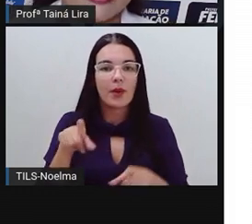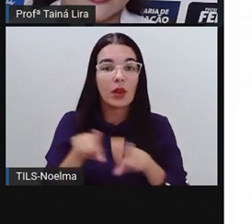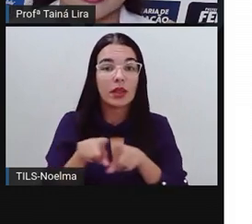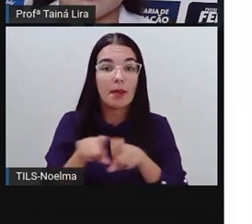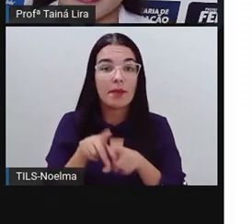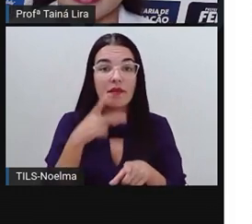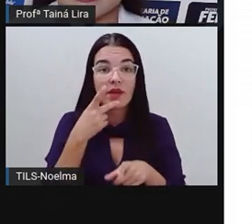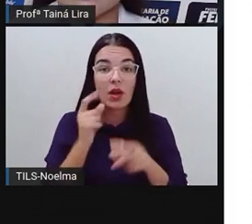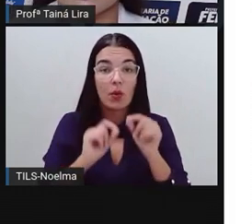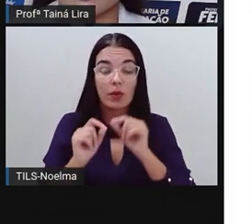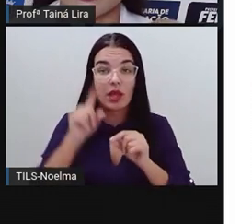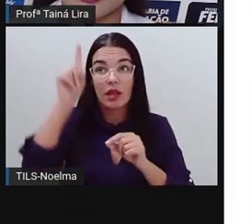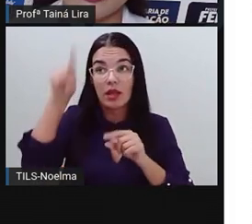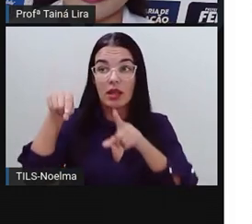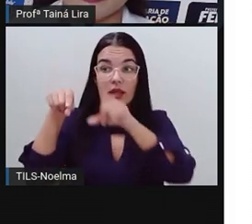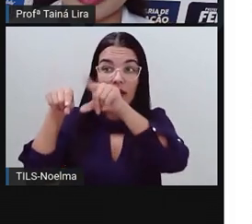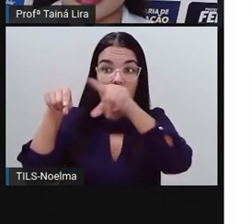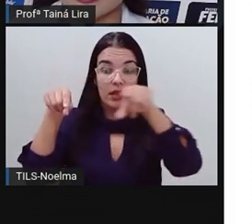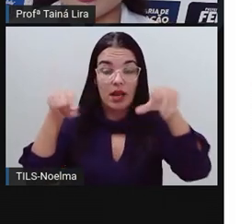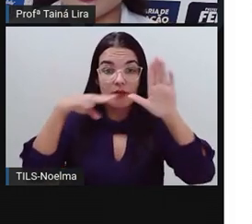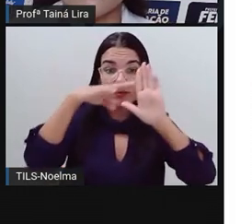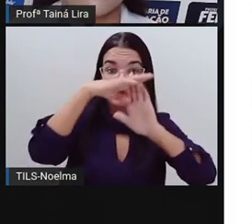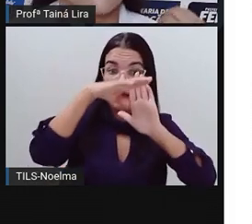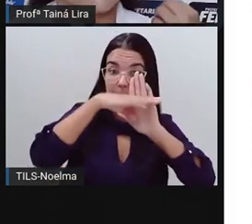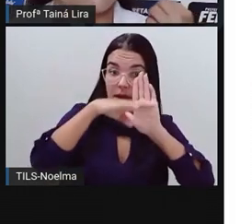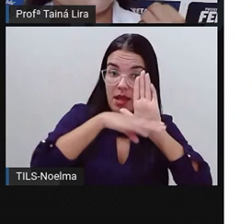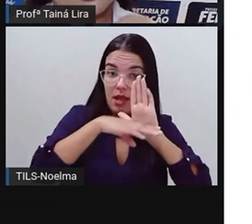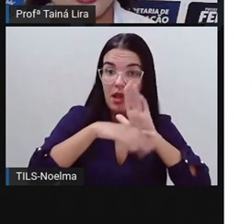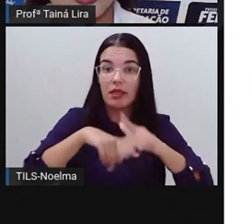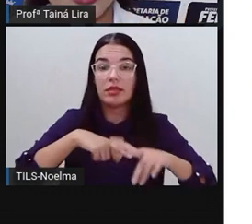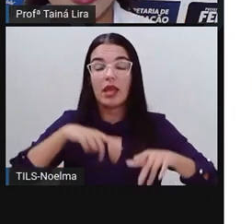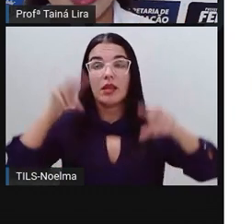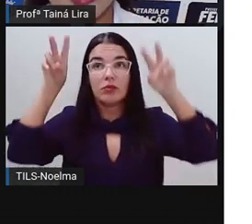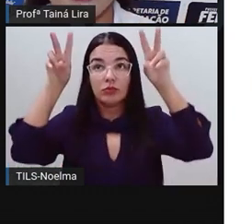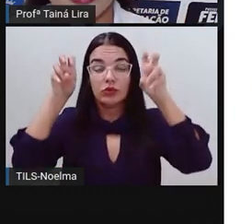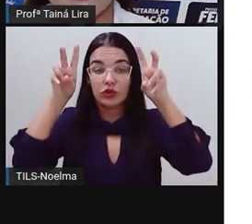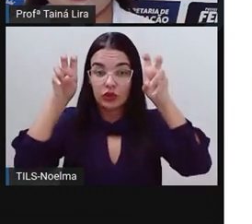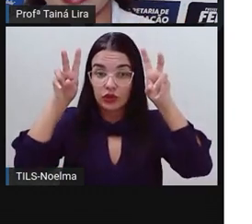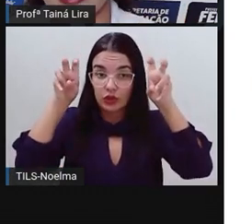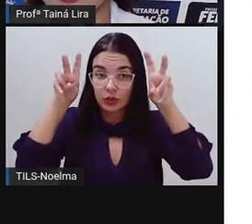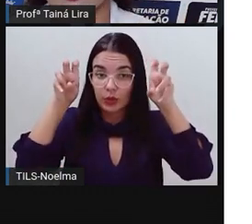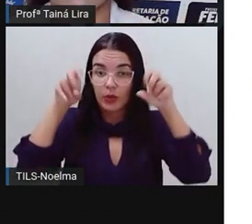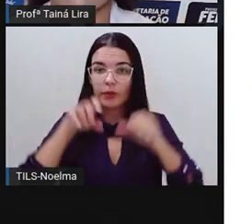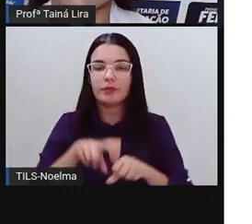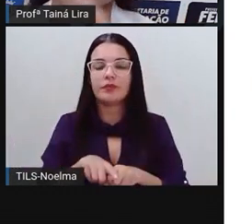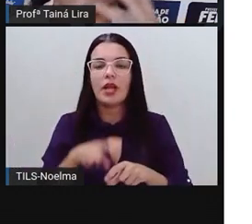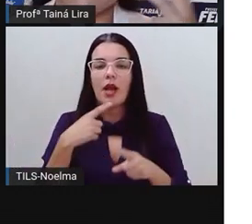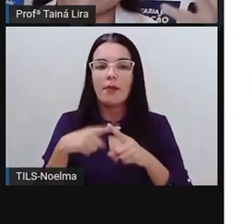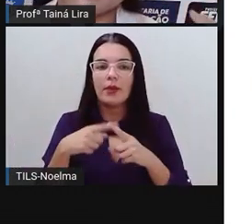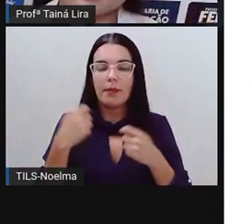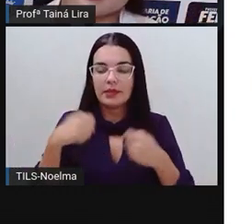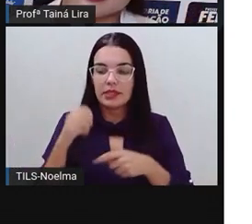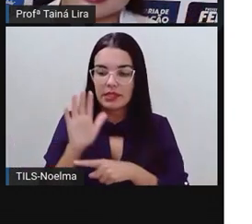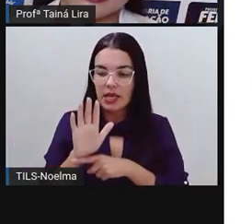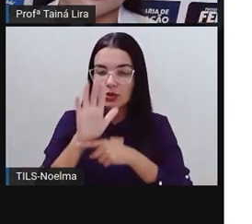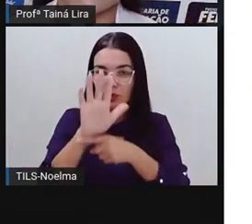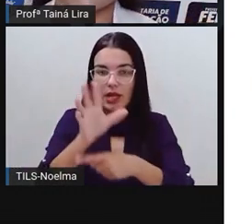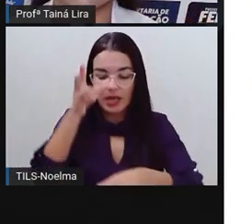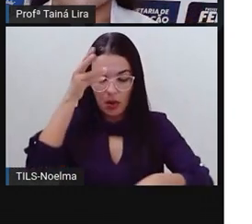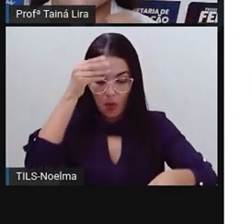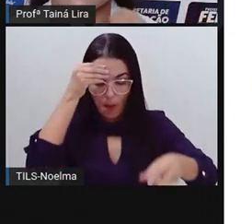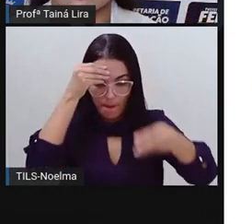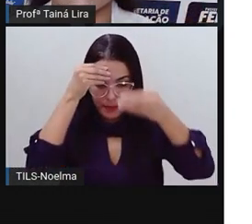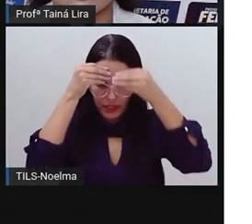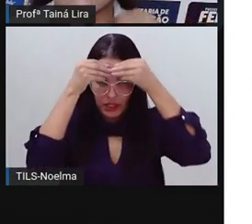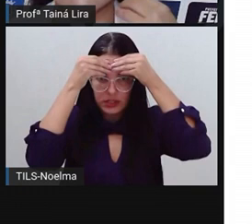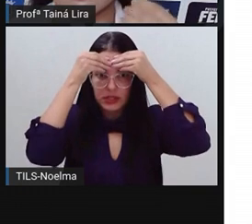gráficos e tabelas geralmente vão vir aí com o título, né, que é para ajudar aí na compreensão, para